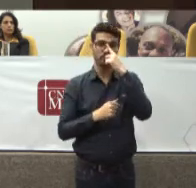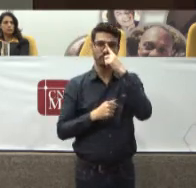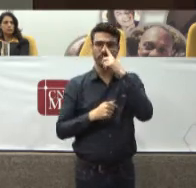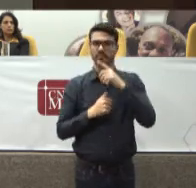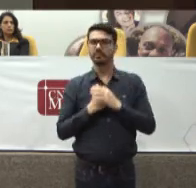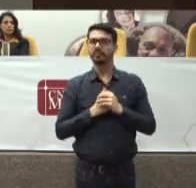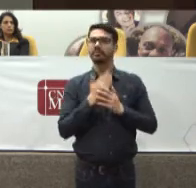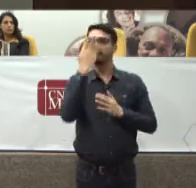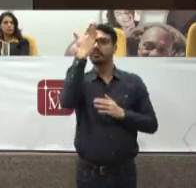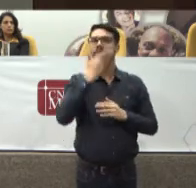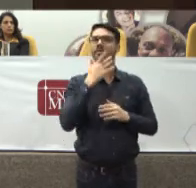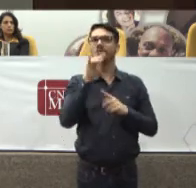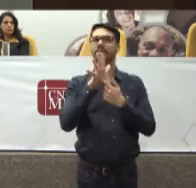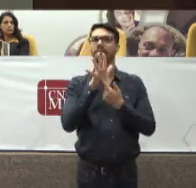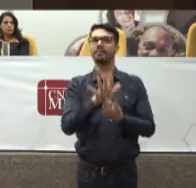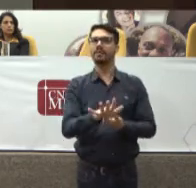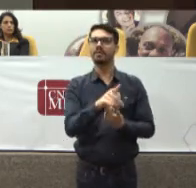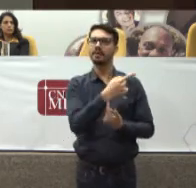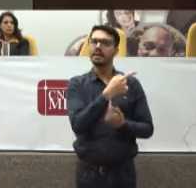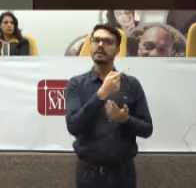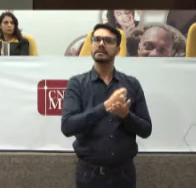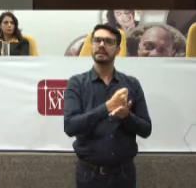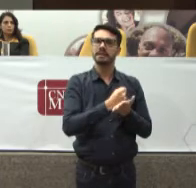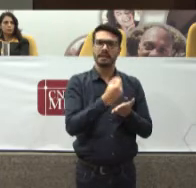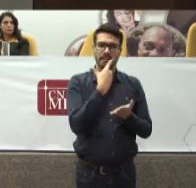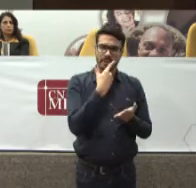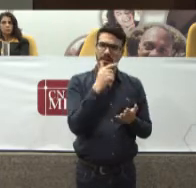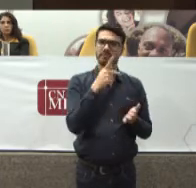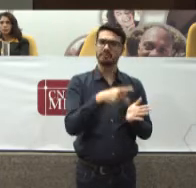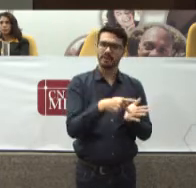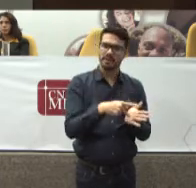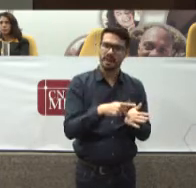demonstrem Que determinado Fármaco É